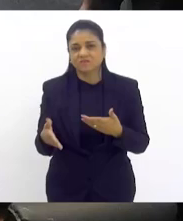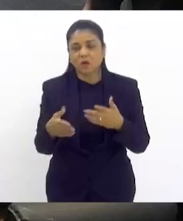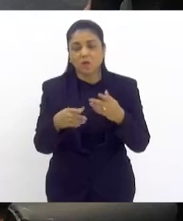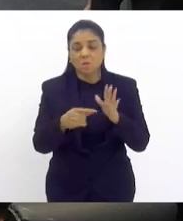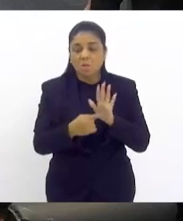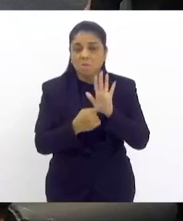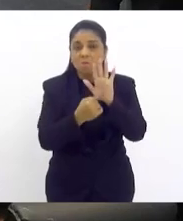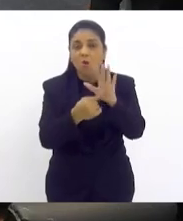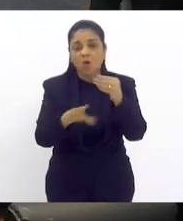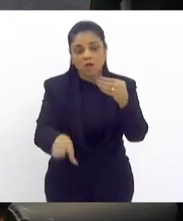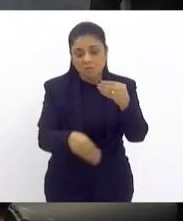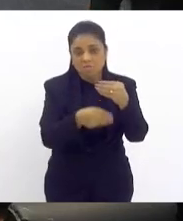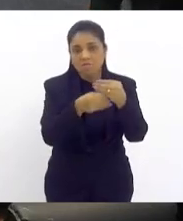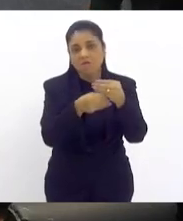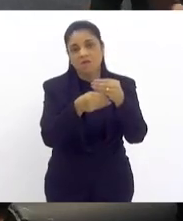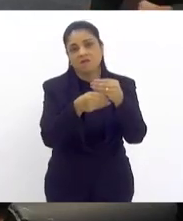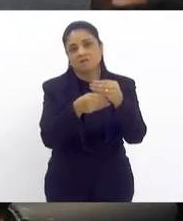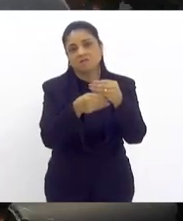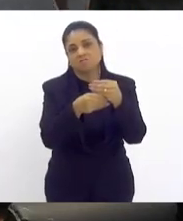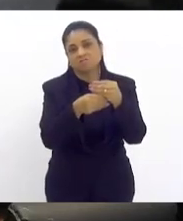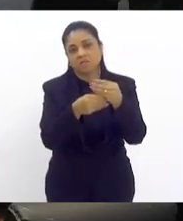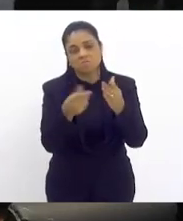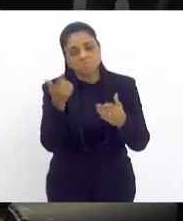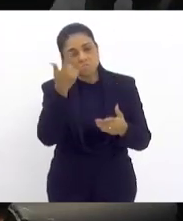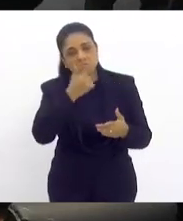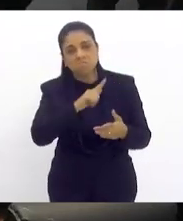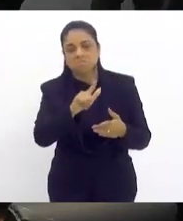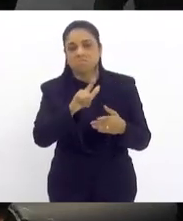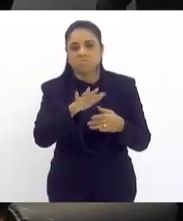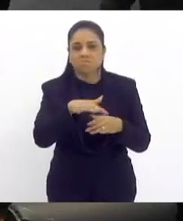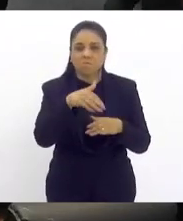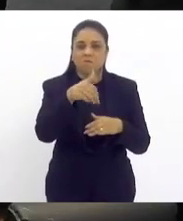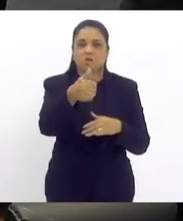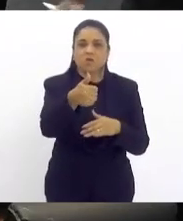exatamente para tentar superar. Muito obrigado, Sr. Presidente.